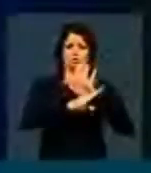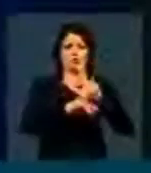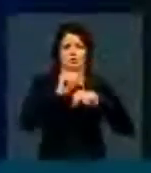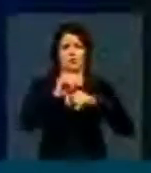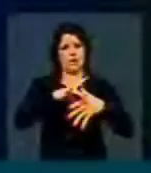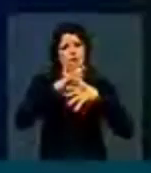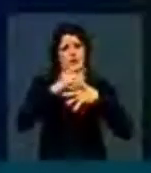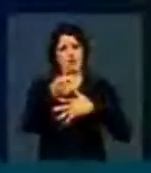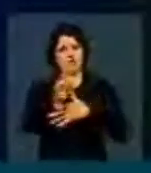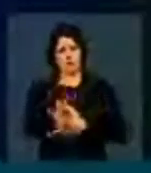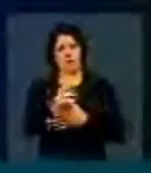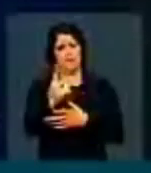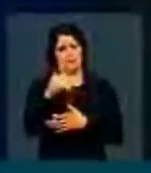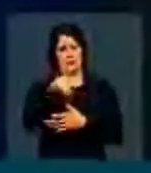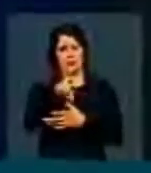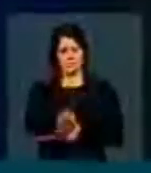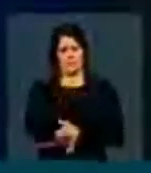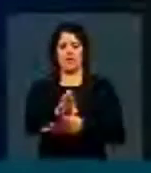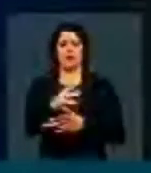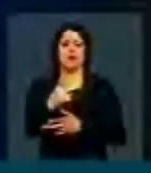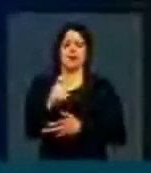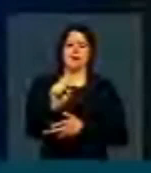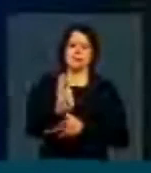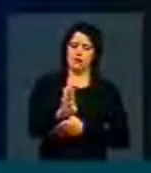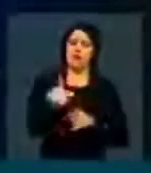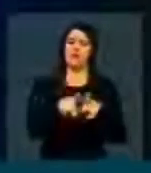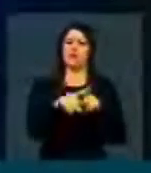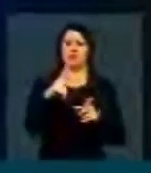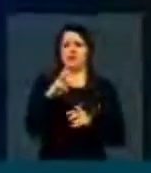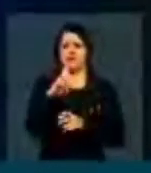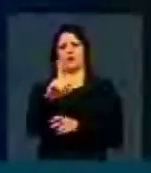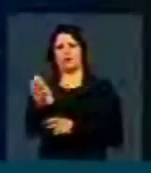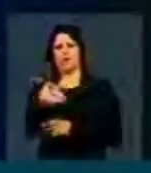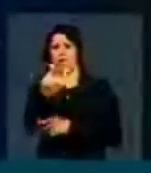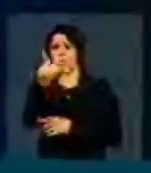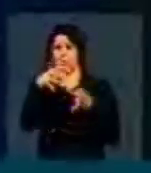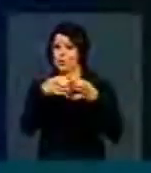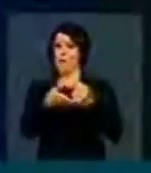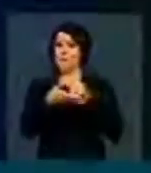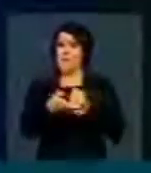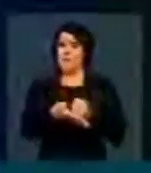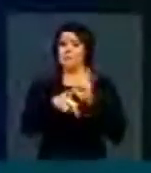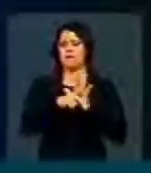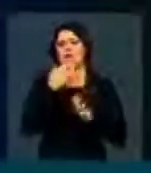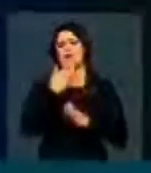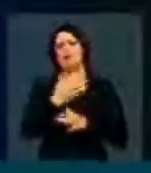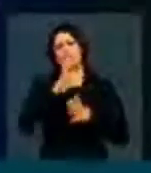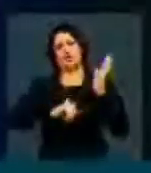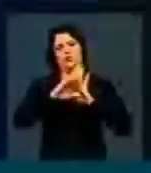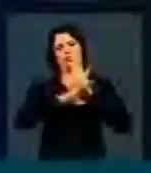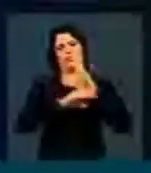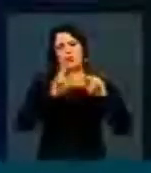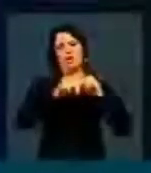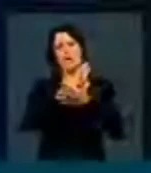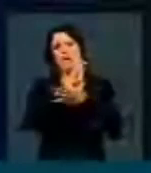do PT, do PMDB, do PSB e do PCdoB. Outros partidos da base aliada orientaram favoravelmente a retirada da pauta. Houve diversos